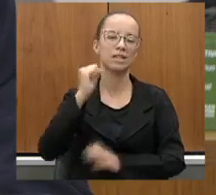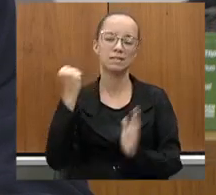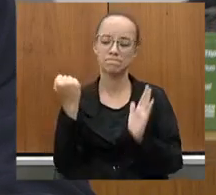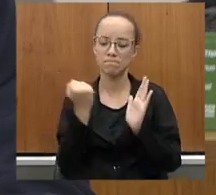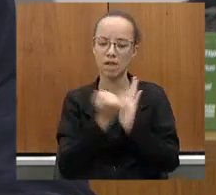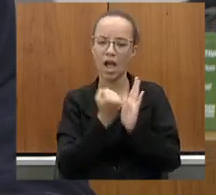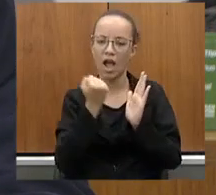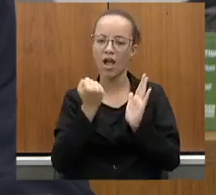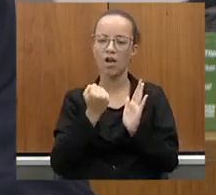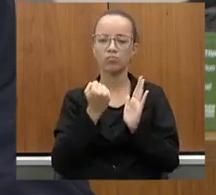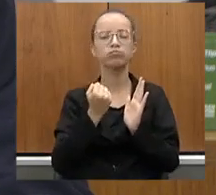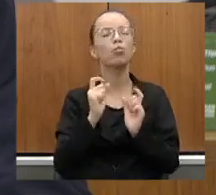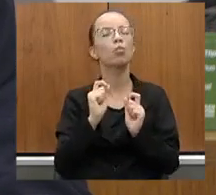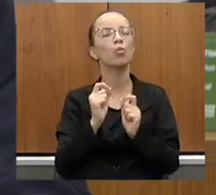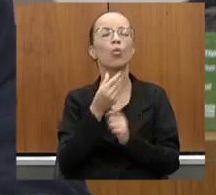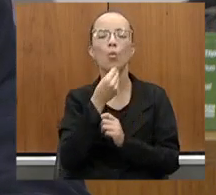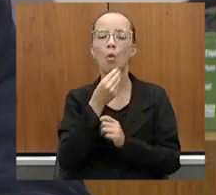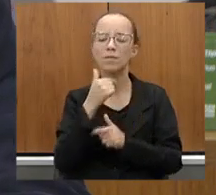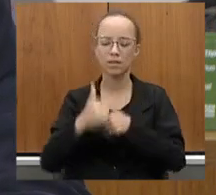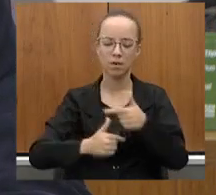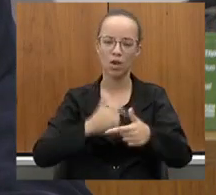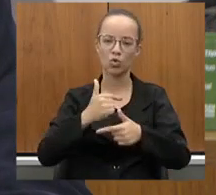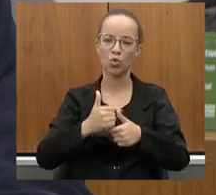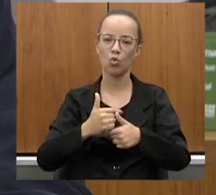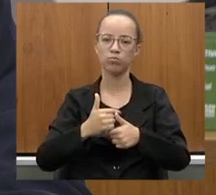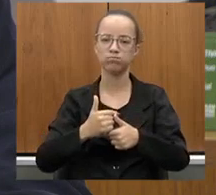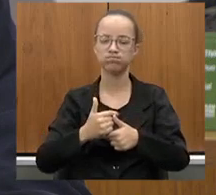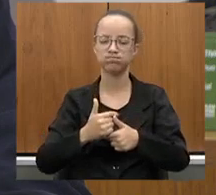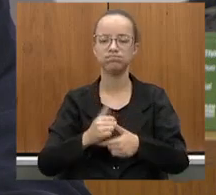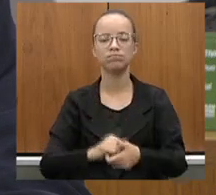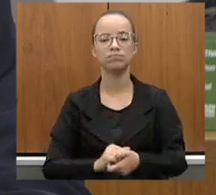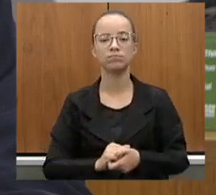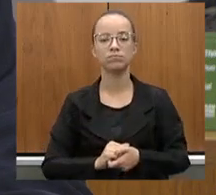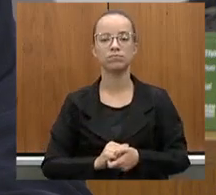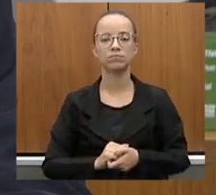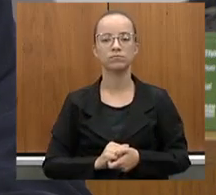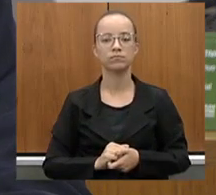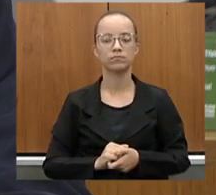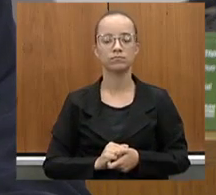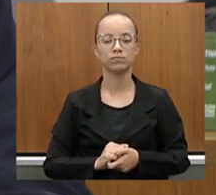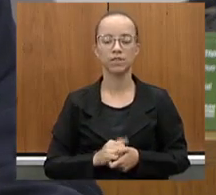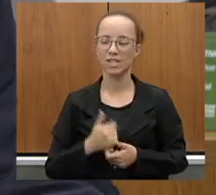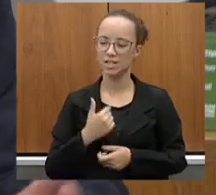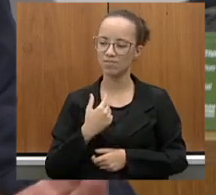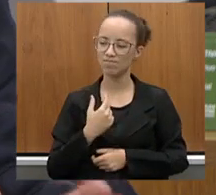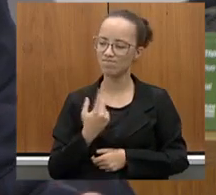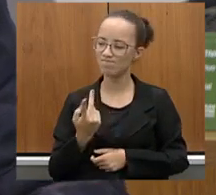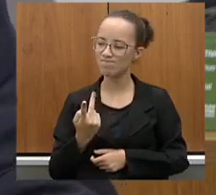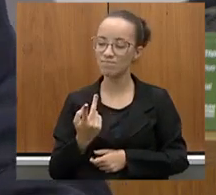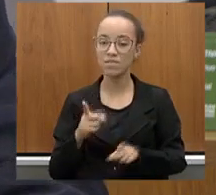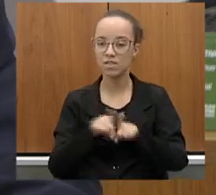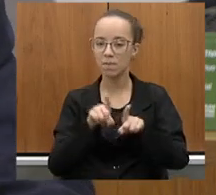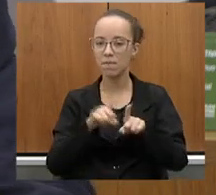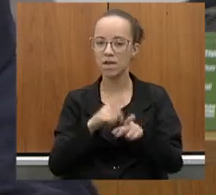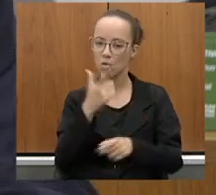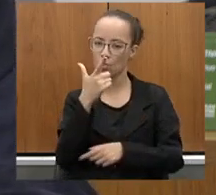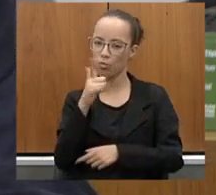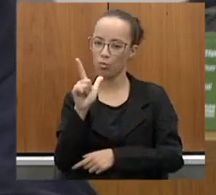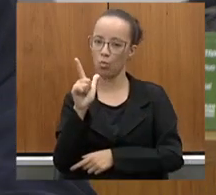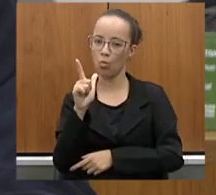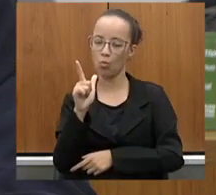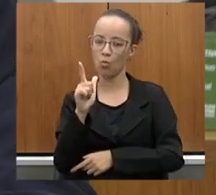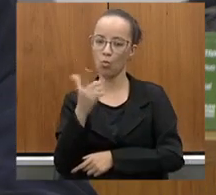mesmo, homem sério, trabalhador, e particularmente ao seu lado, colega do partido pelo